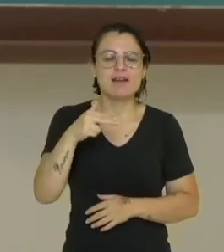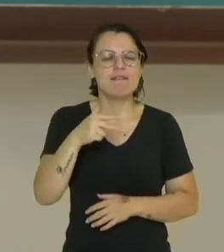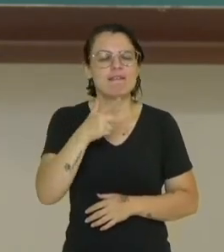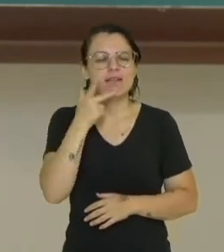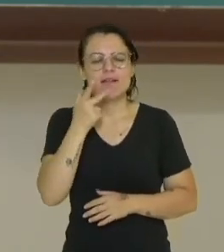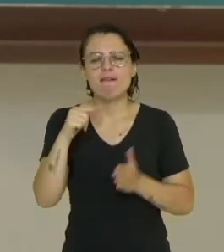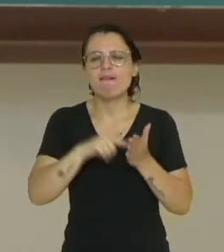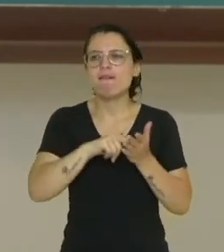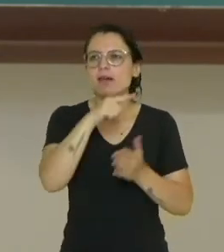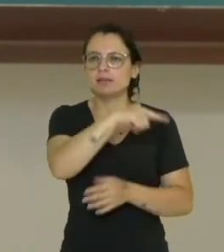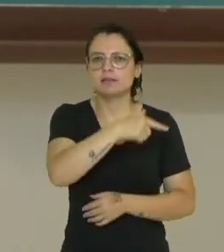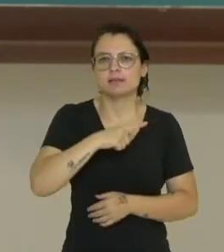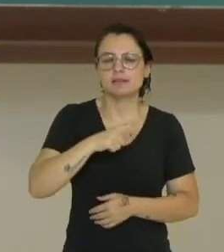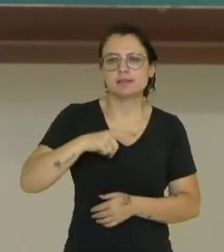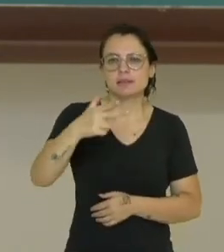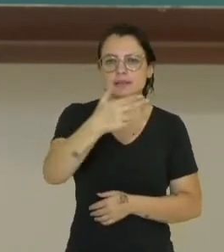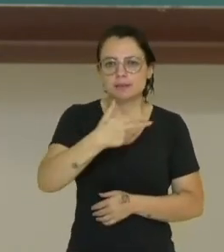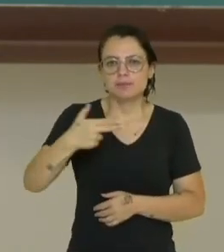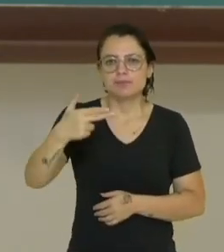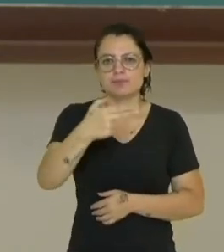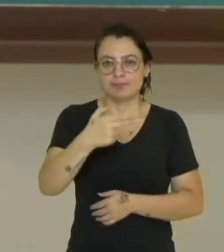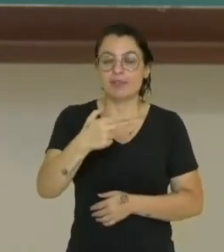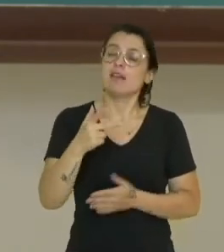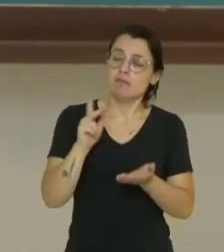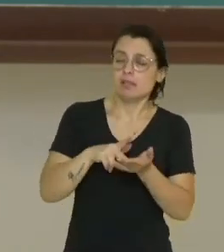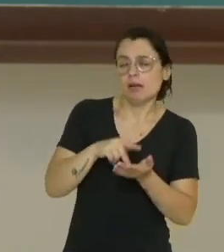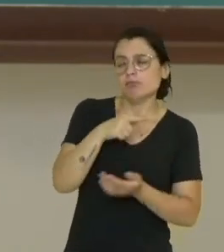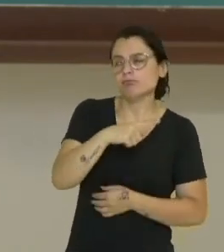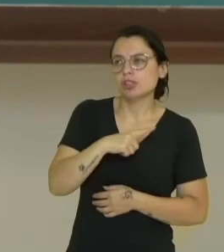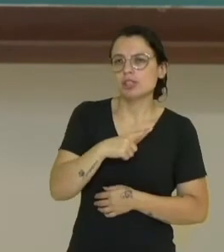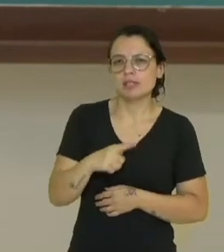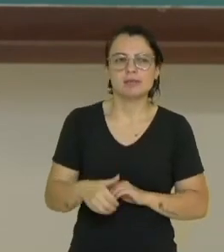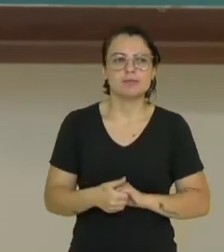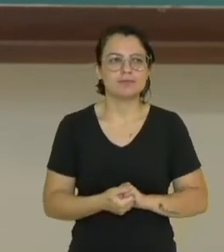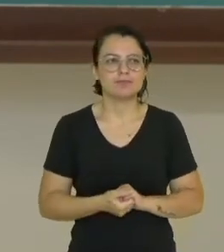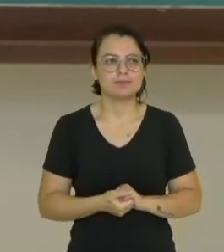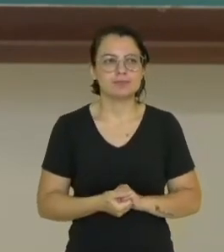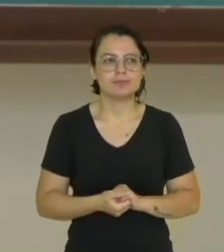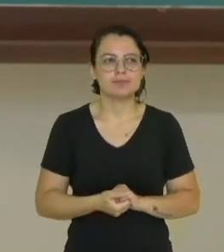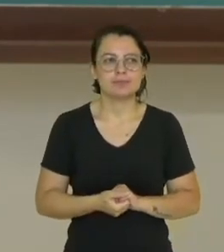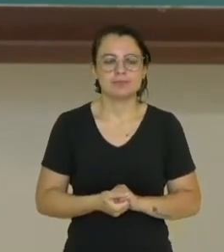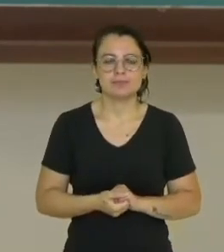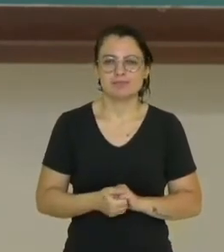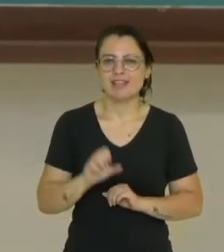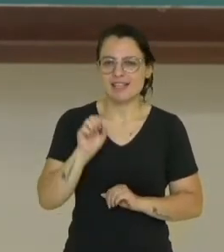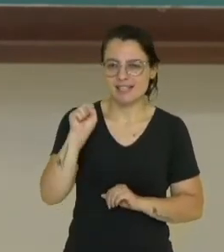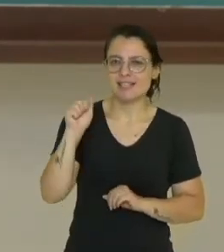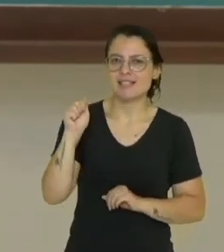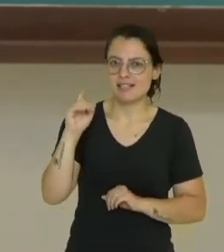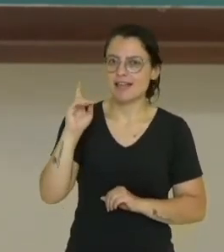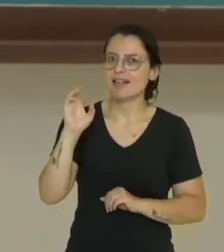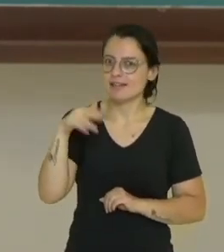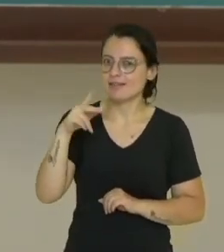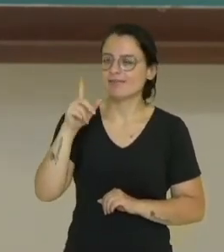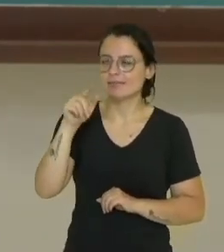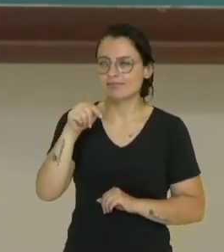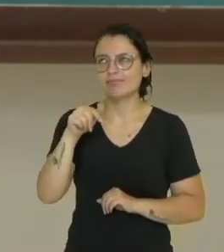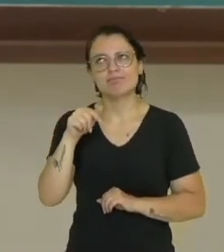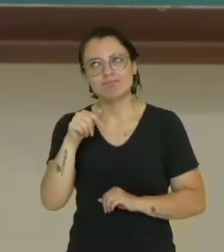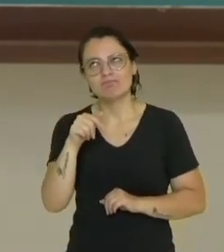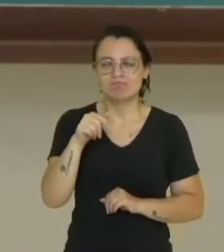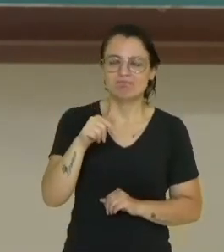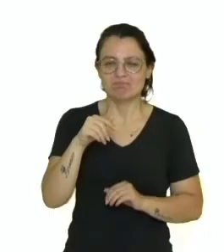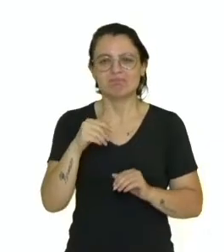massa, além de muitos crimes de guerra que ele realmente tinha, né. Saddam Hussein também não era a flor que se cheira, vamos dizer assim, né. Então,